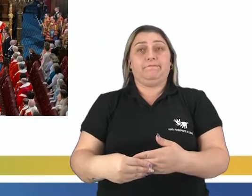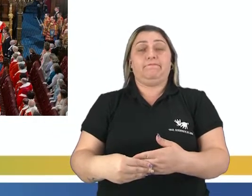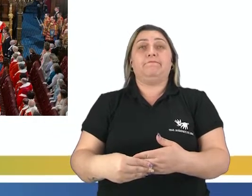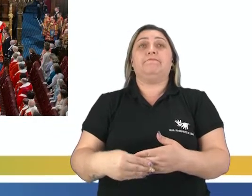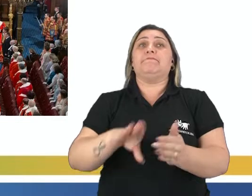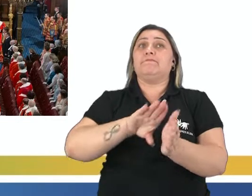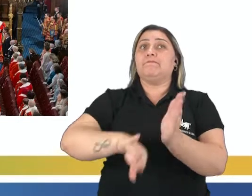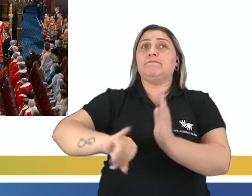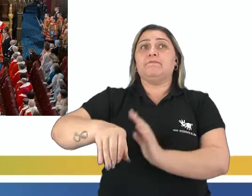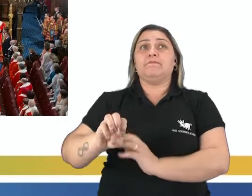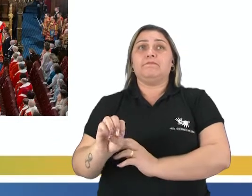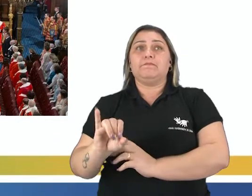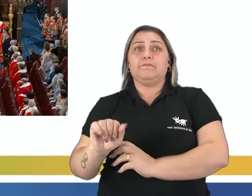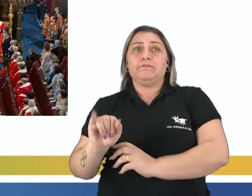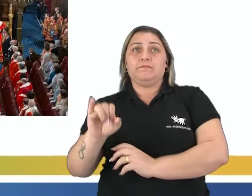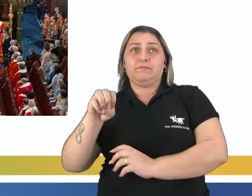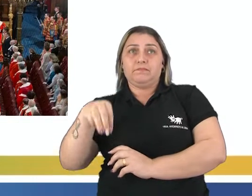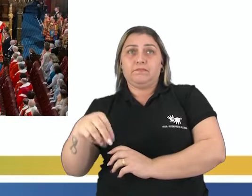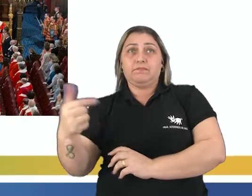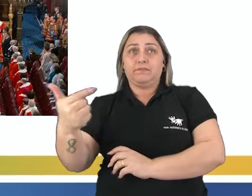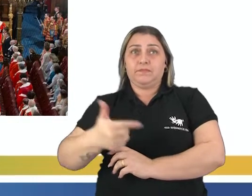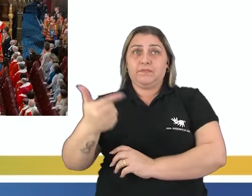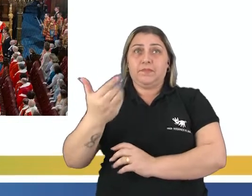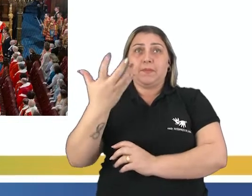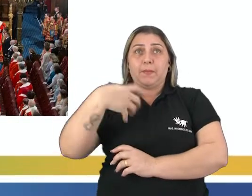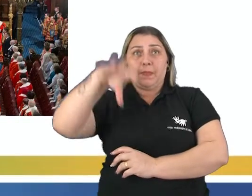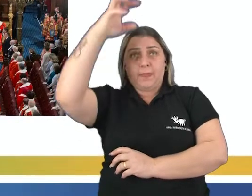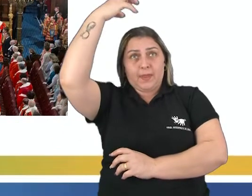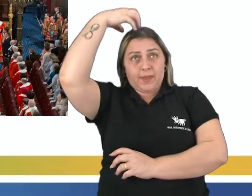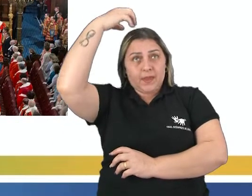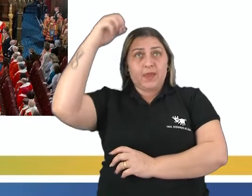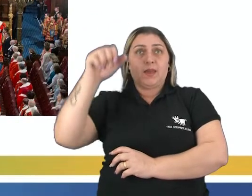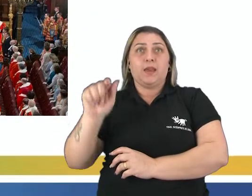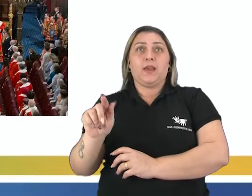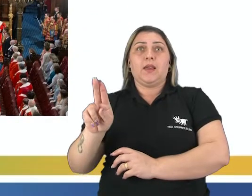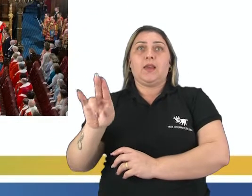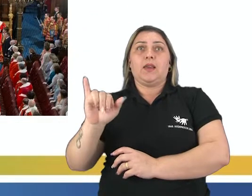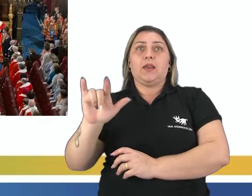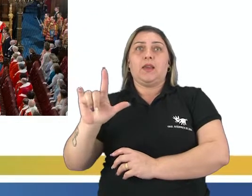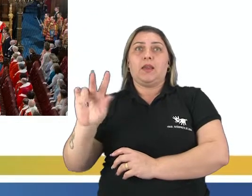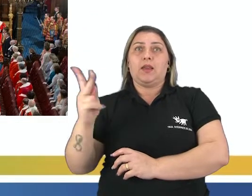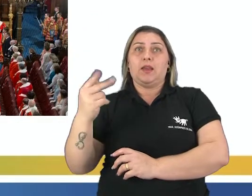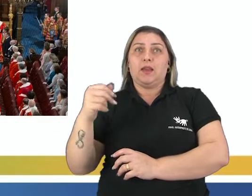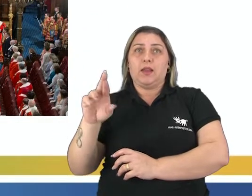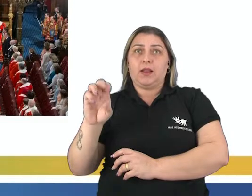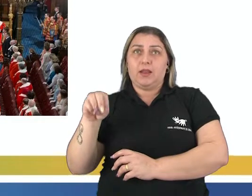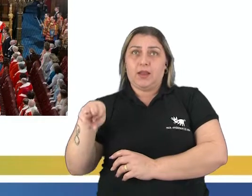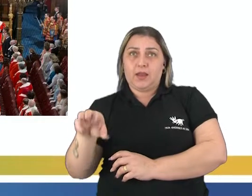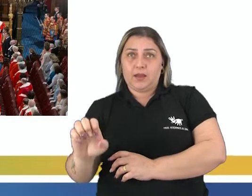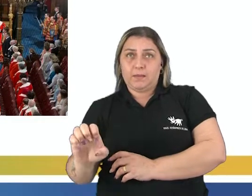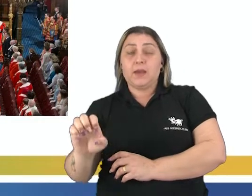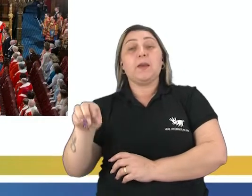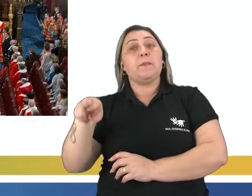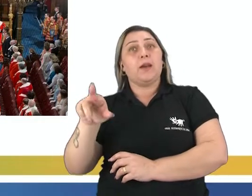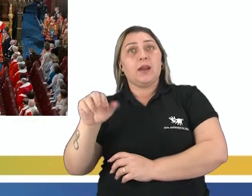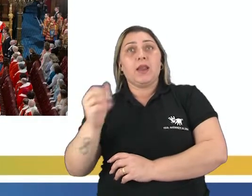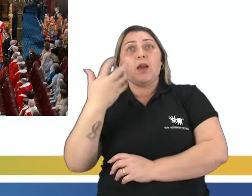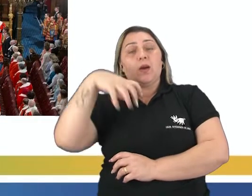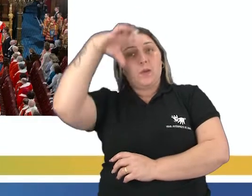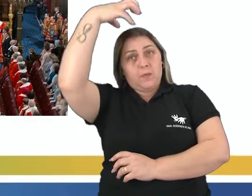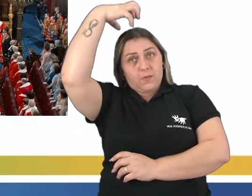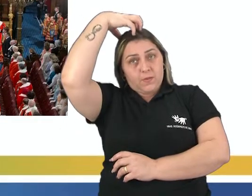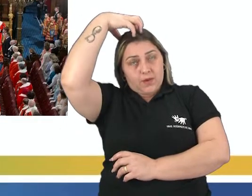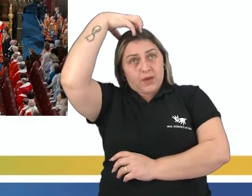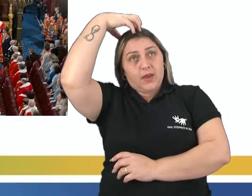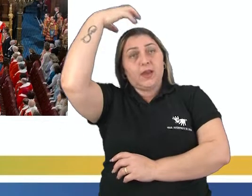de Jaime II e à coroação de Guilherme de Orange e Maria Stuart como rei e